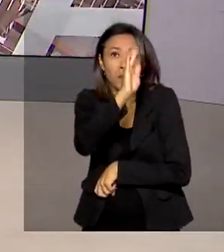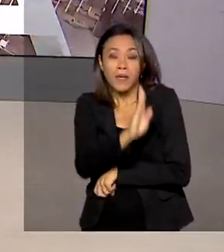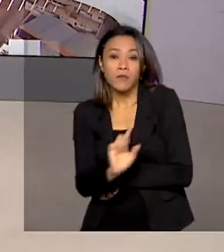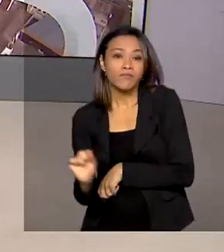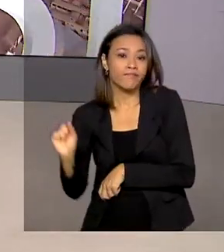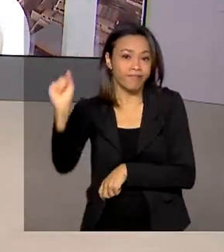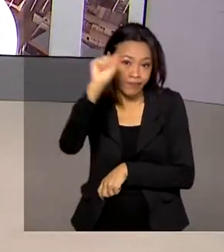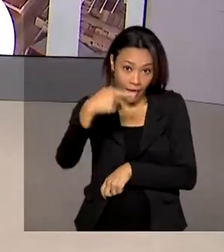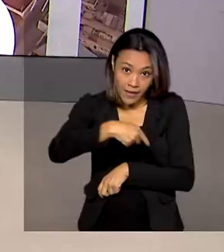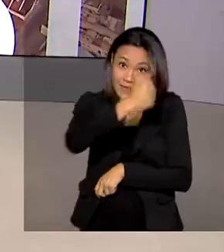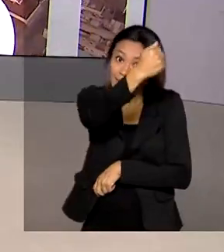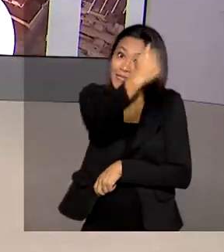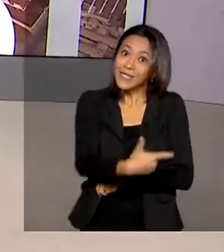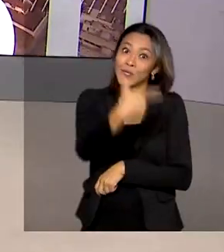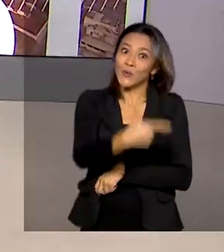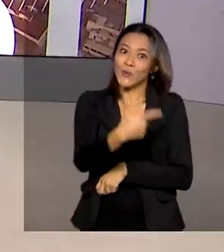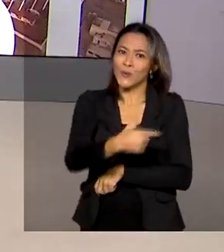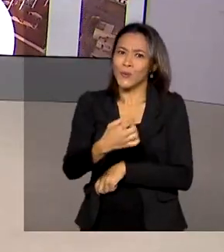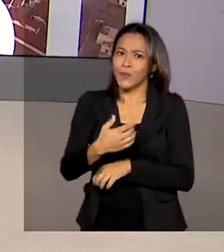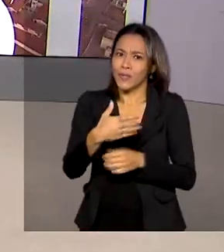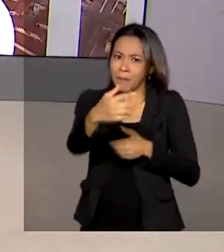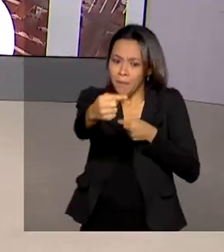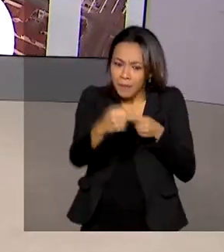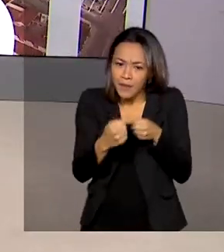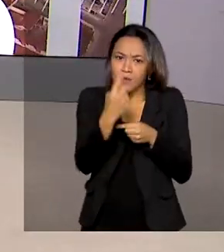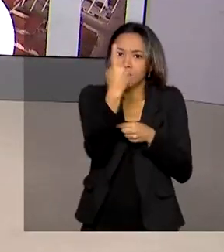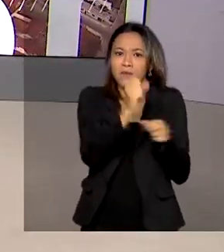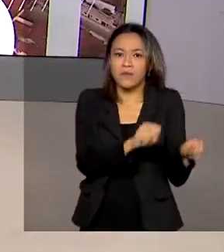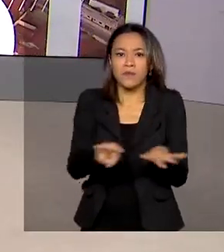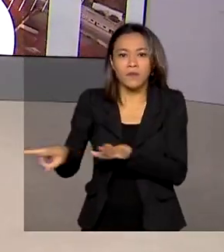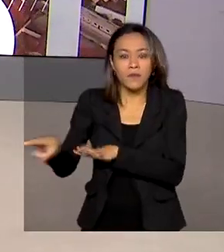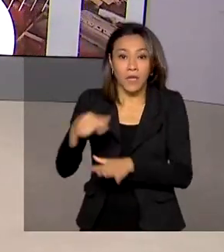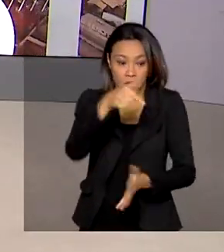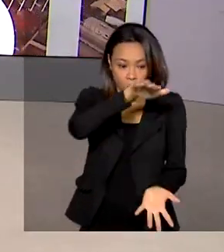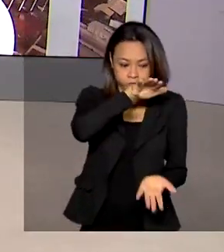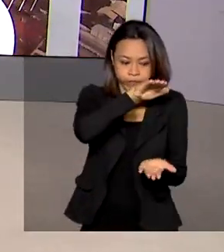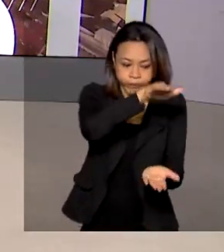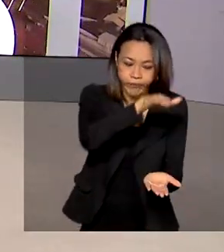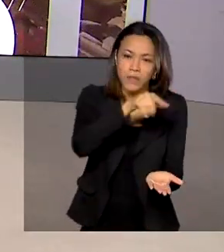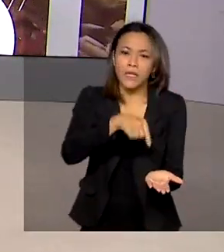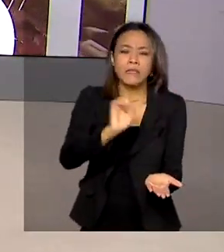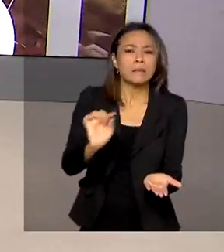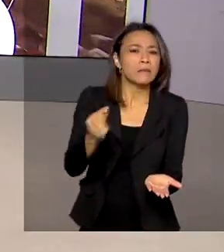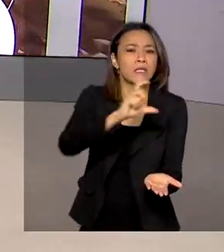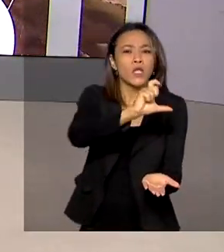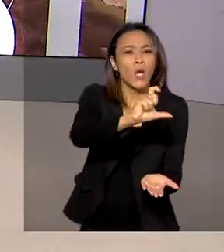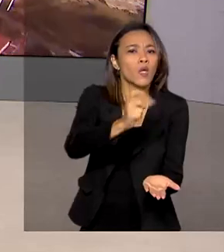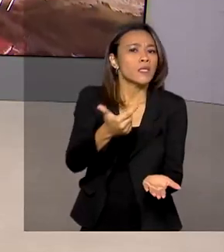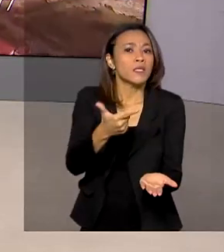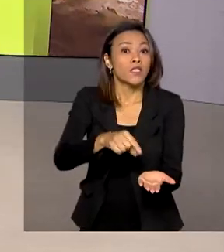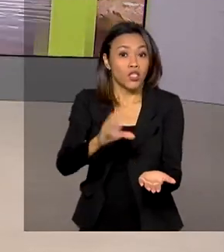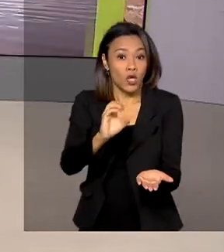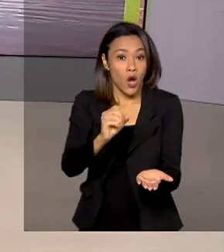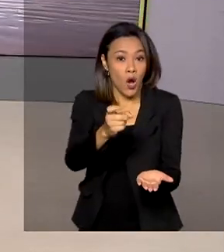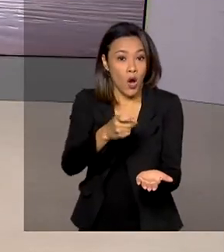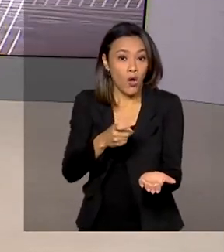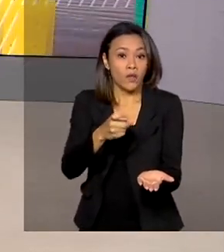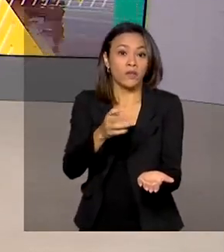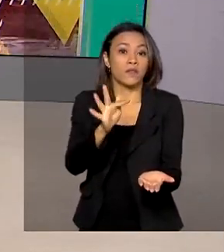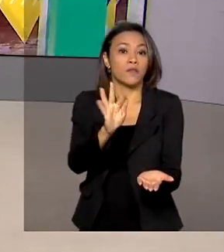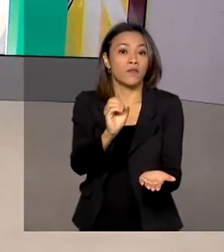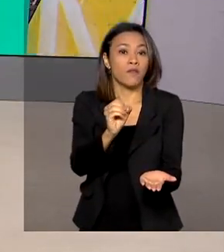Esta é a segunda remessa em menos de uma semana. O lote conta com as primeiras doses da vacina de Oxford que